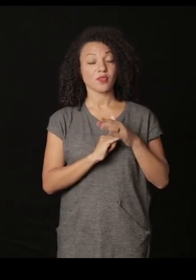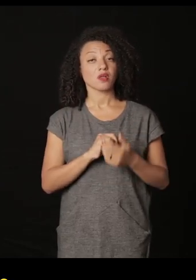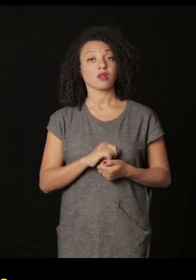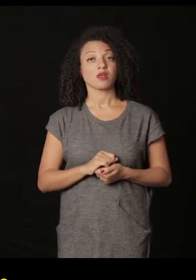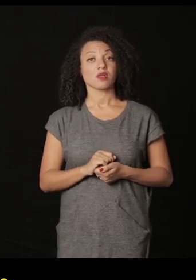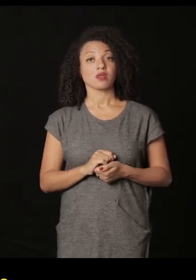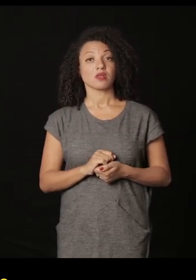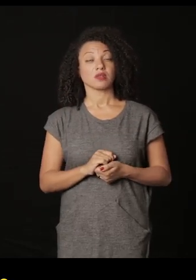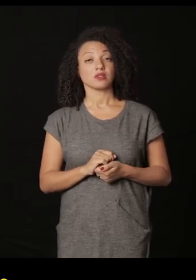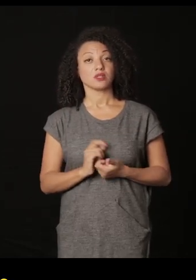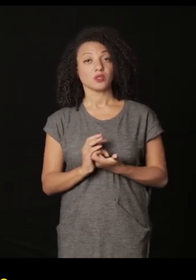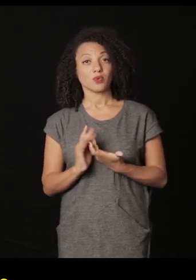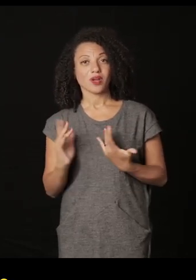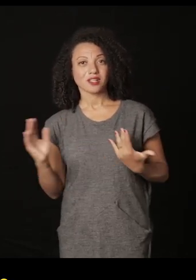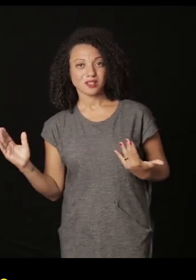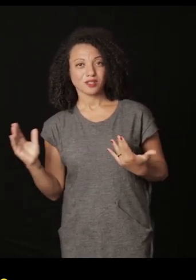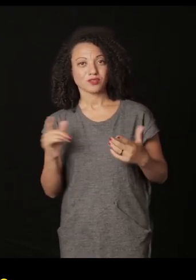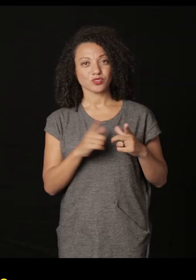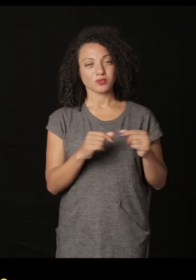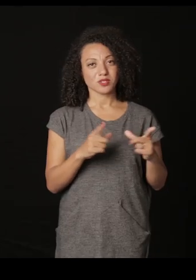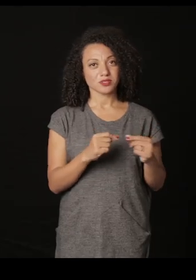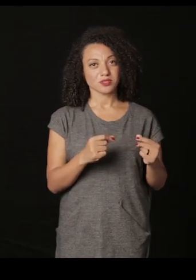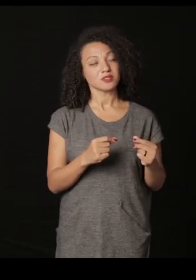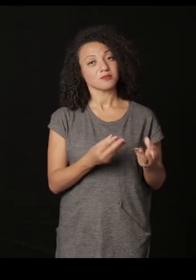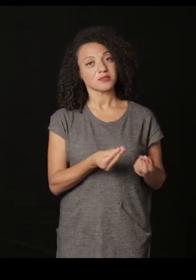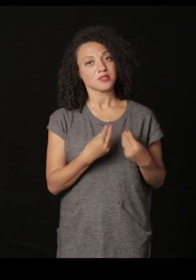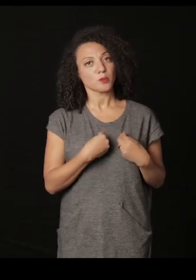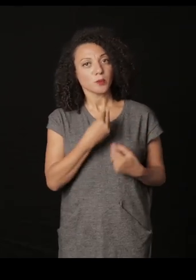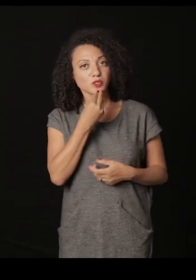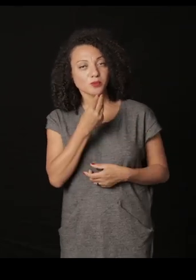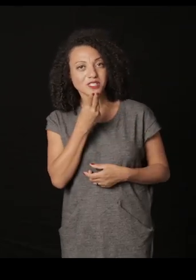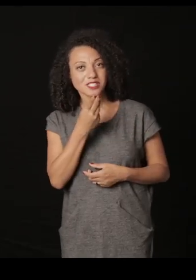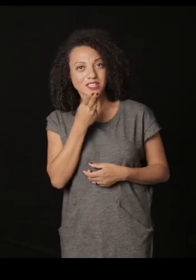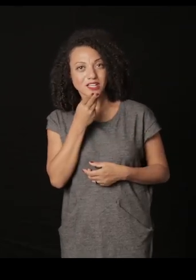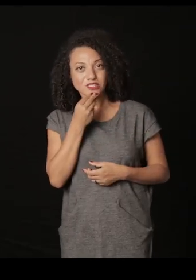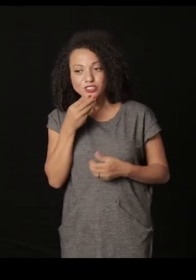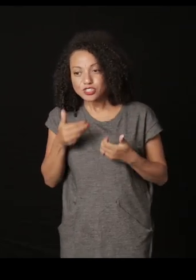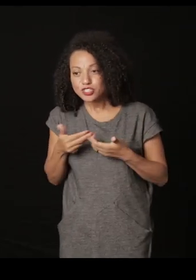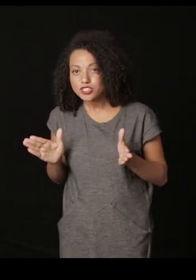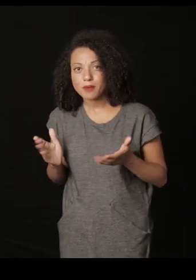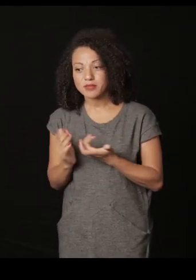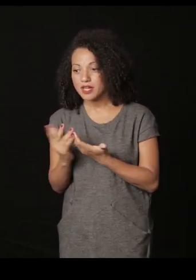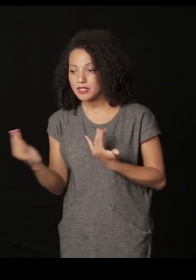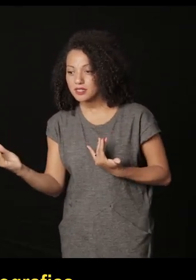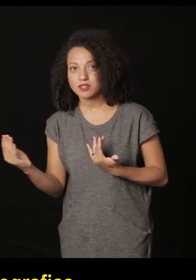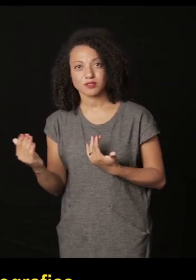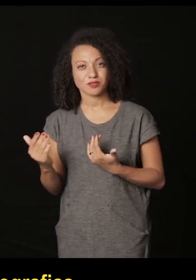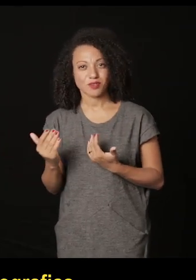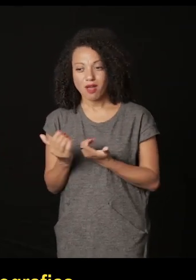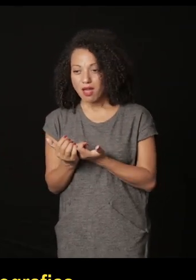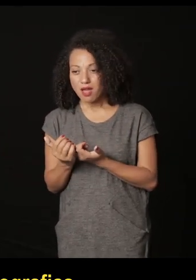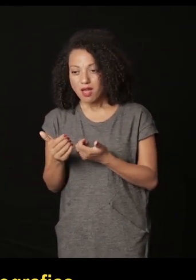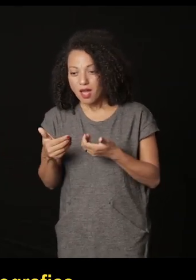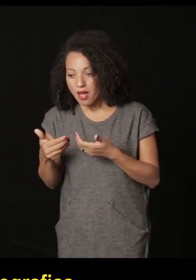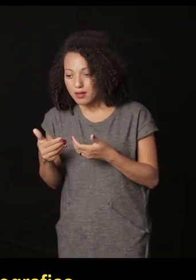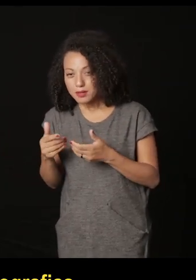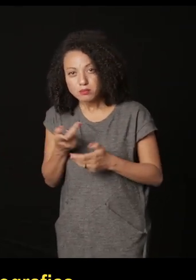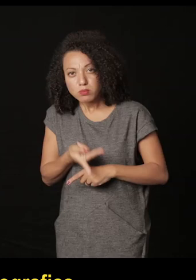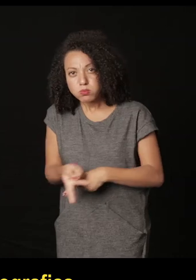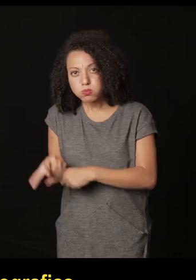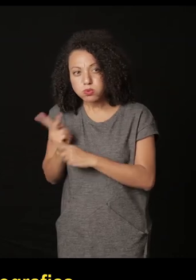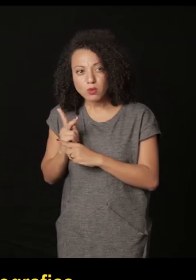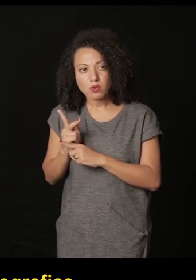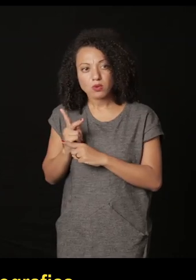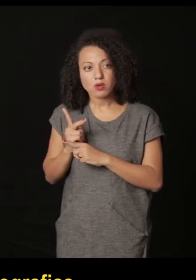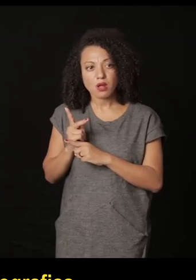fez com que o arquivo do Distrito Federal me possibilitasse abrir esses arquivos e buscar abrir os dossiês e buscar as